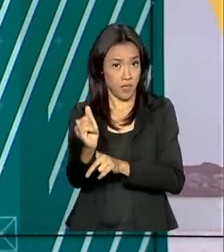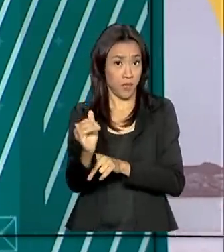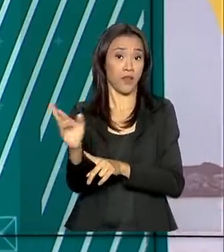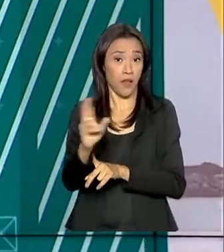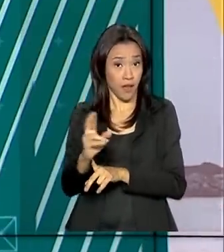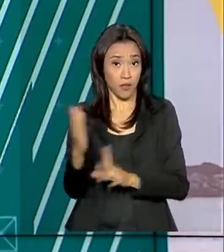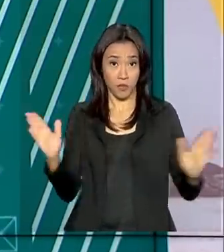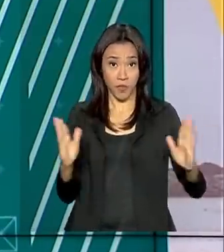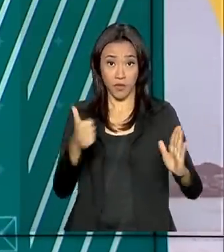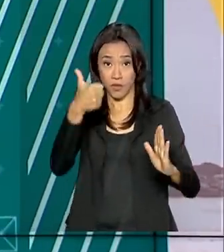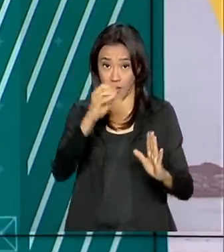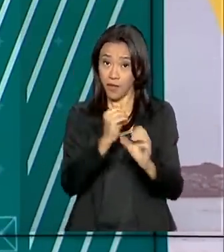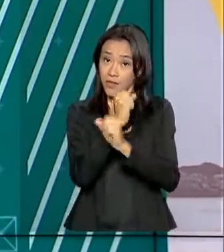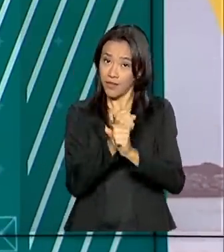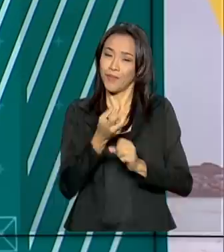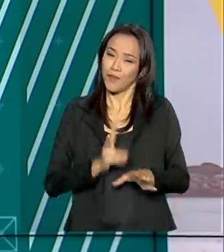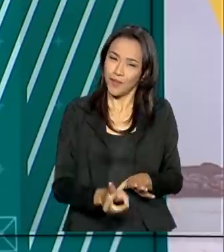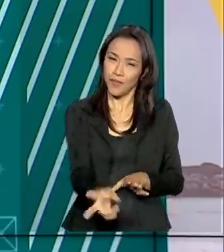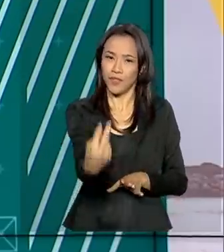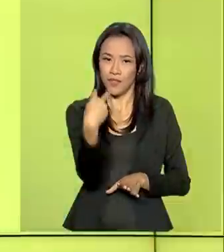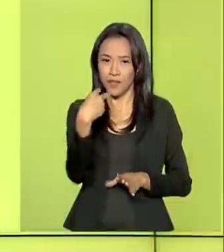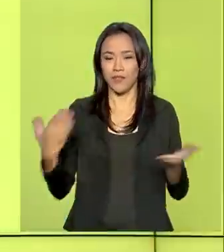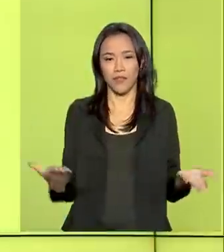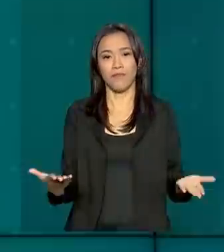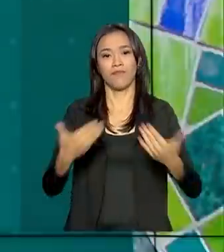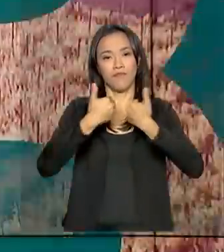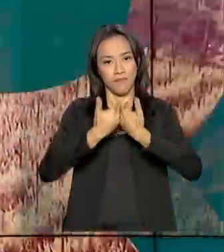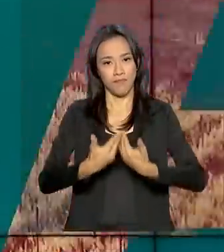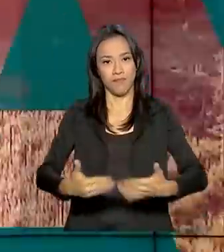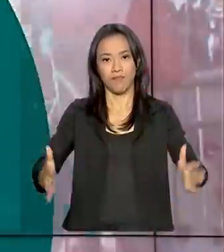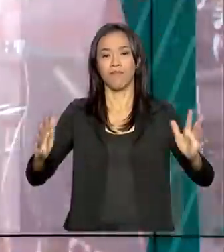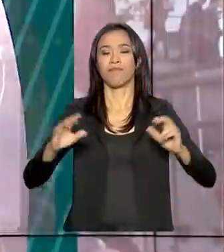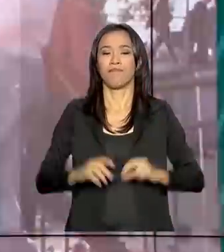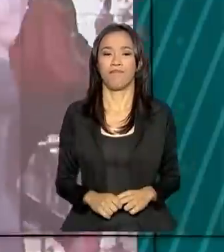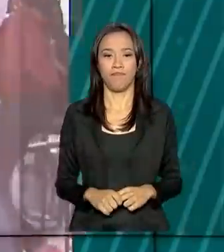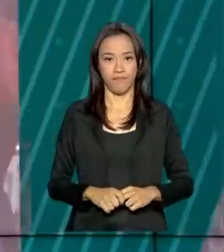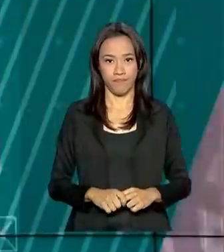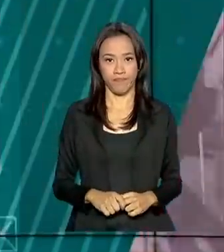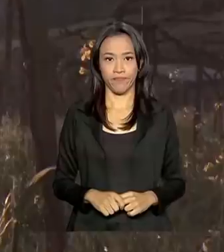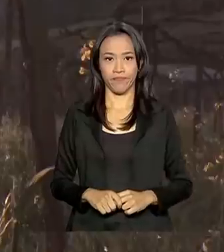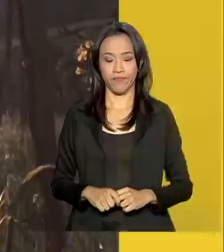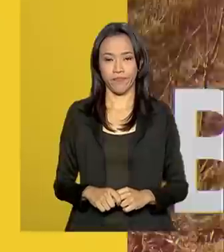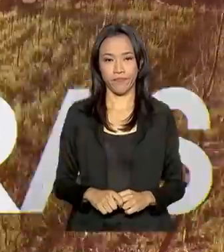em 10 anos. Fique com a gente, o Brasil em Dia já está no ar.